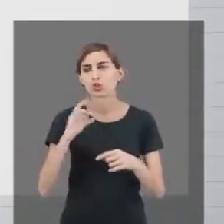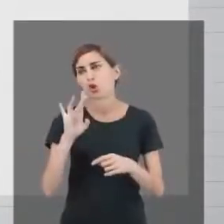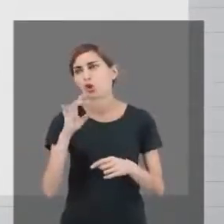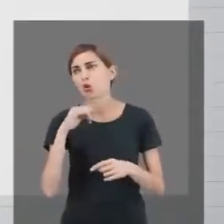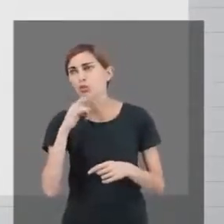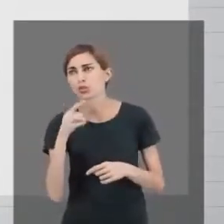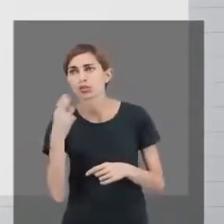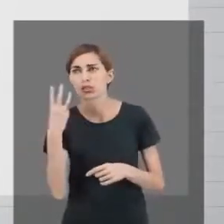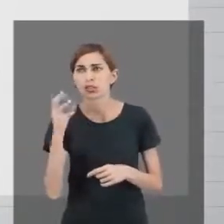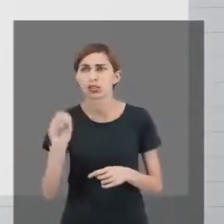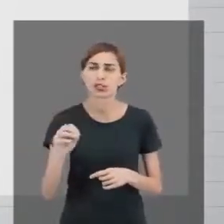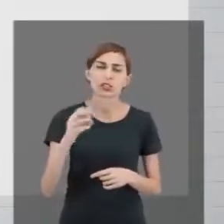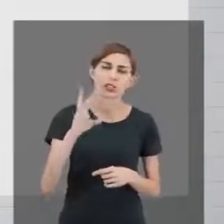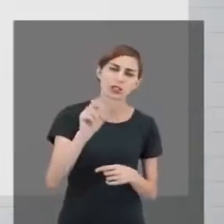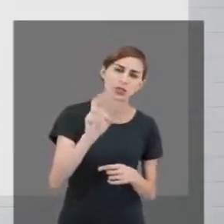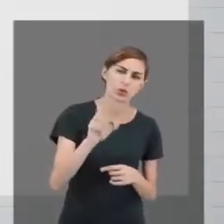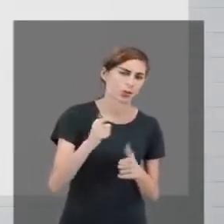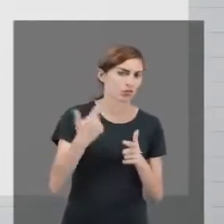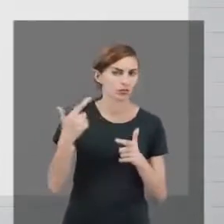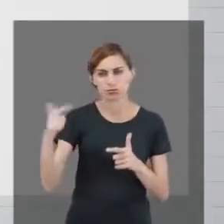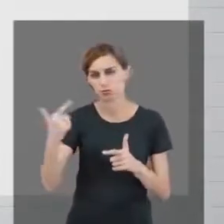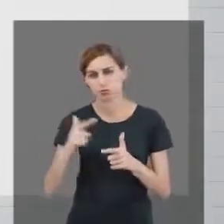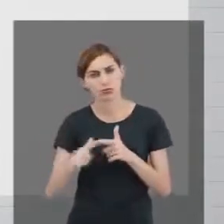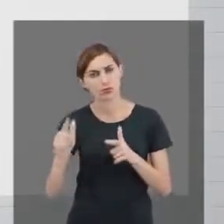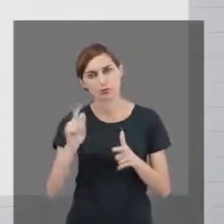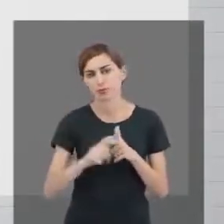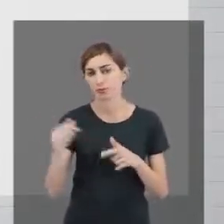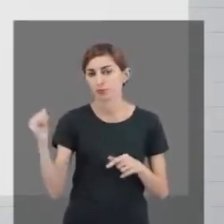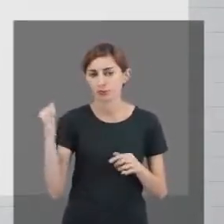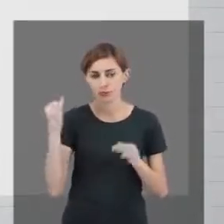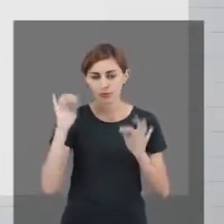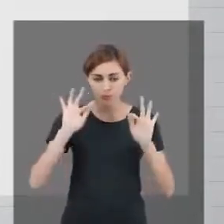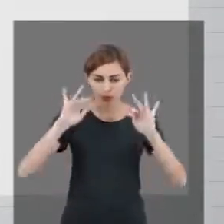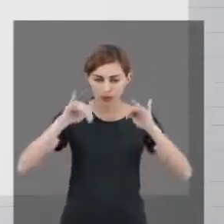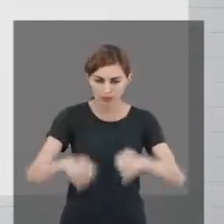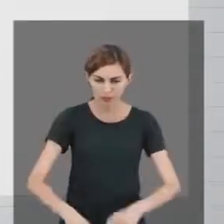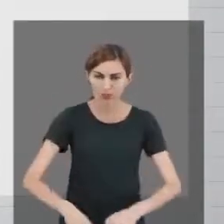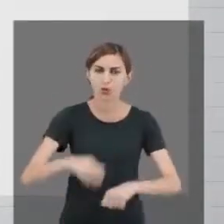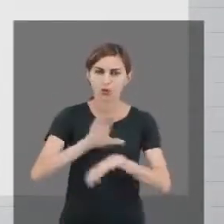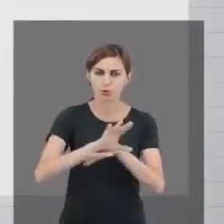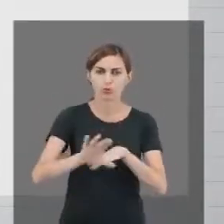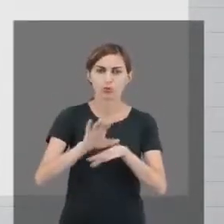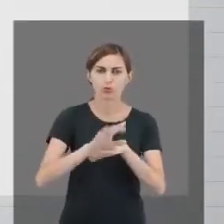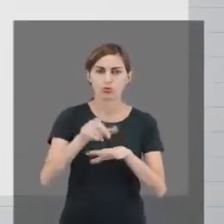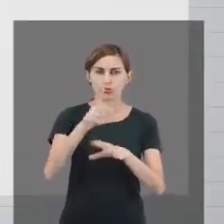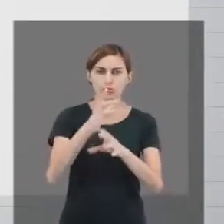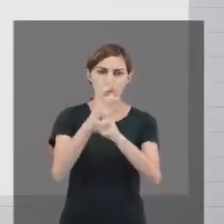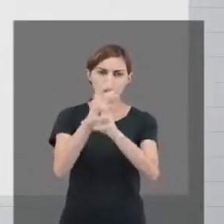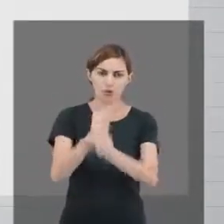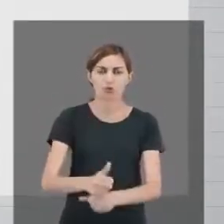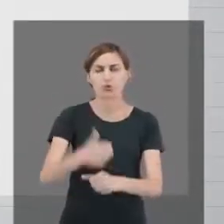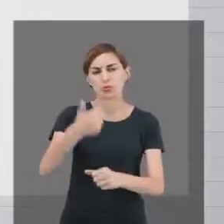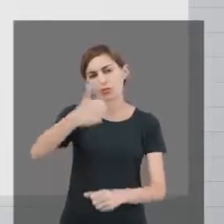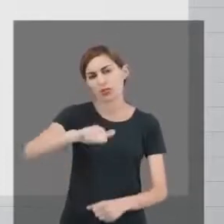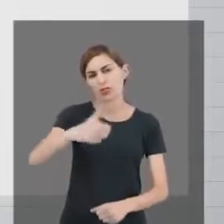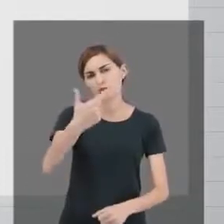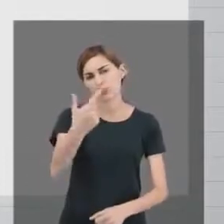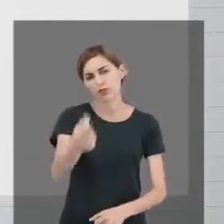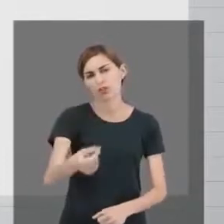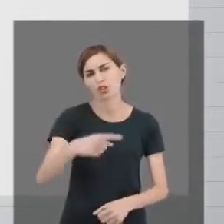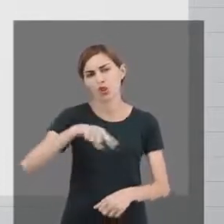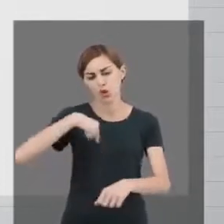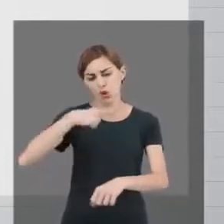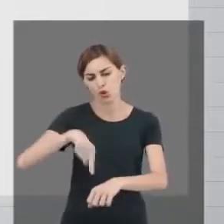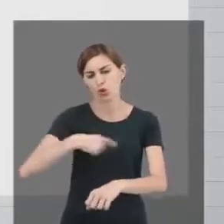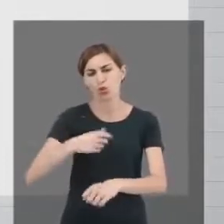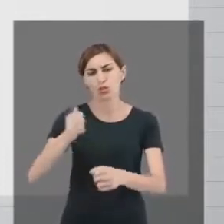e no outro eu conseguir 50, não tem problema. O que importa é que ao final do curso você some 120 horas de